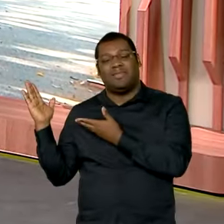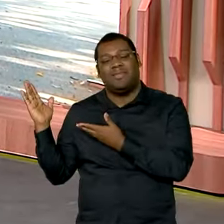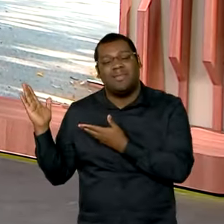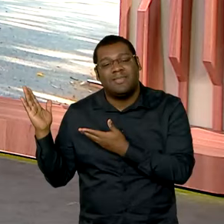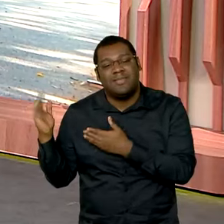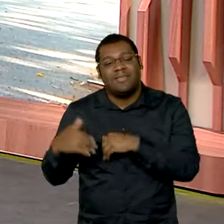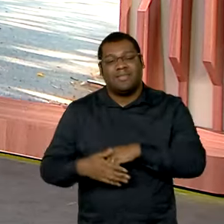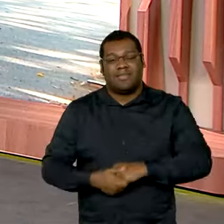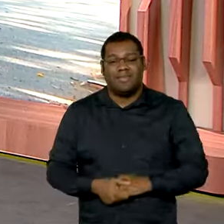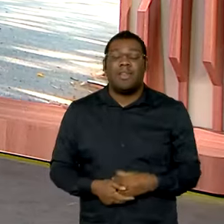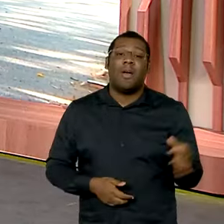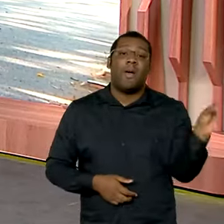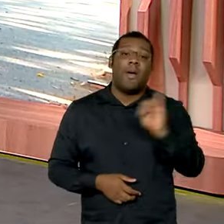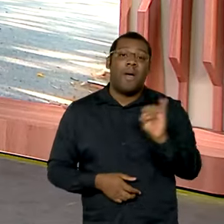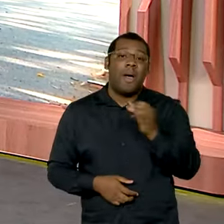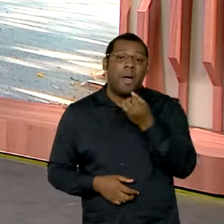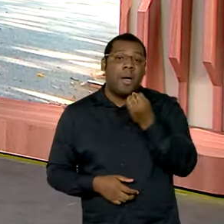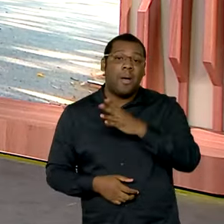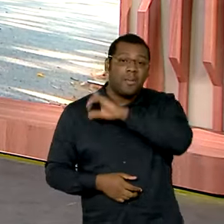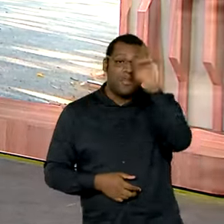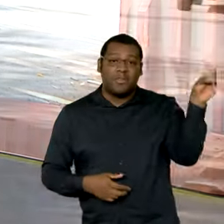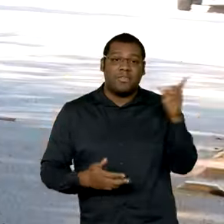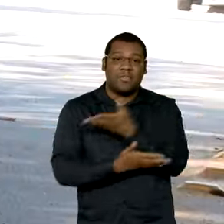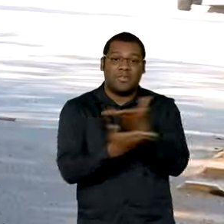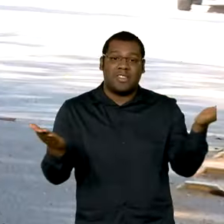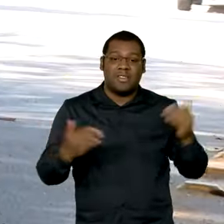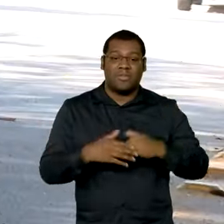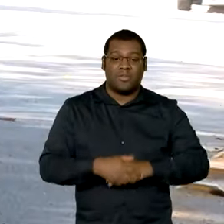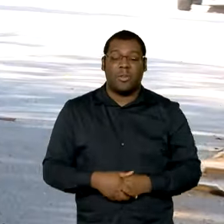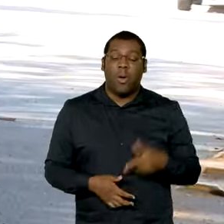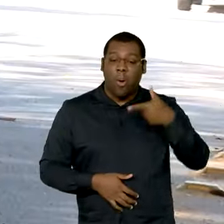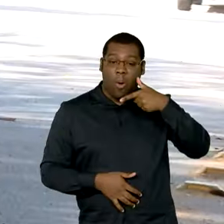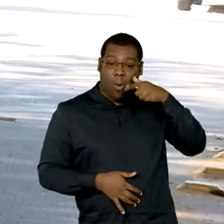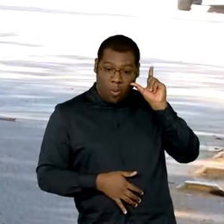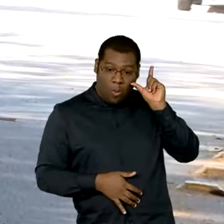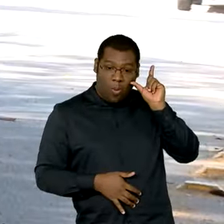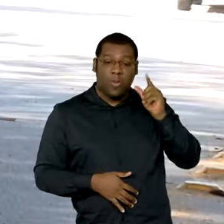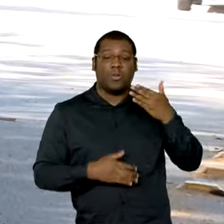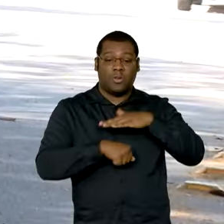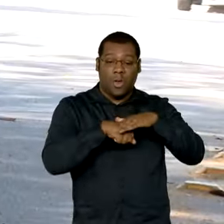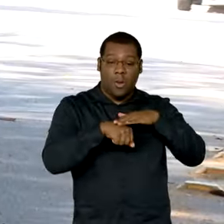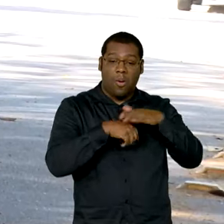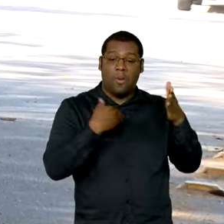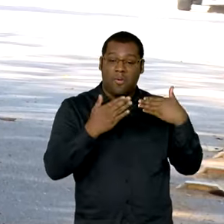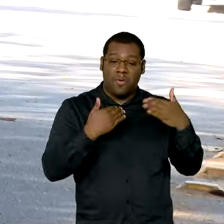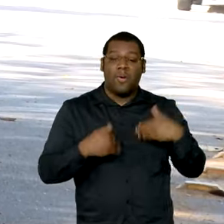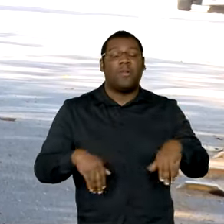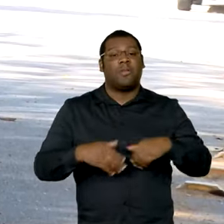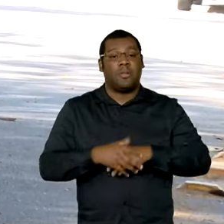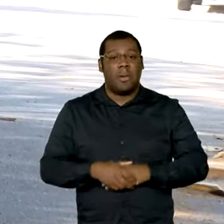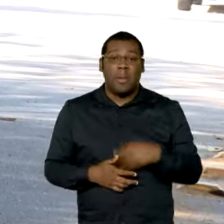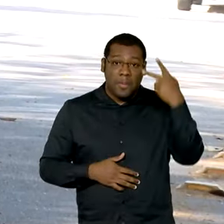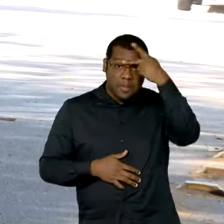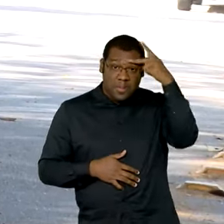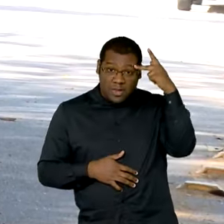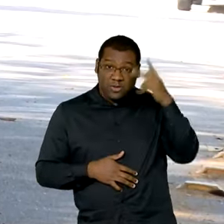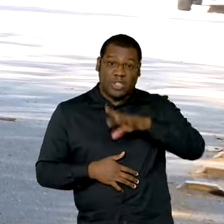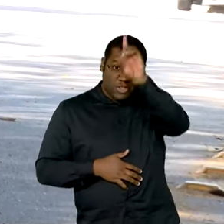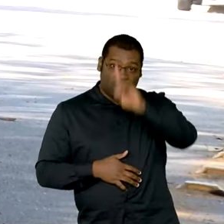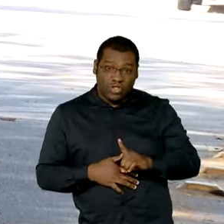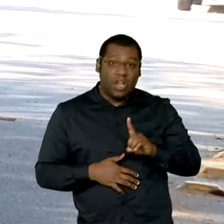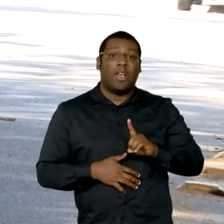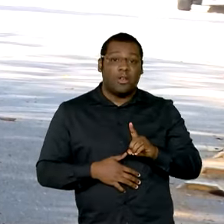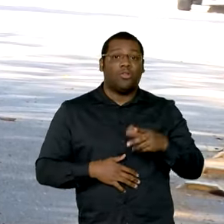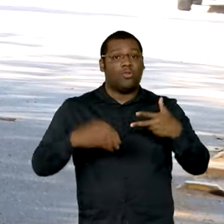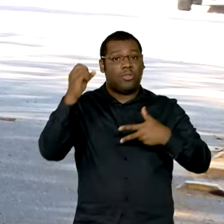Oi, Vanessa. Bom dia para você, bom dia para todo mundo. Ontem a gente falou justamente sobre quem pode pedir a isenção